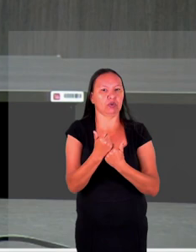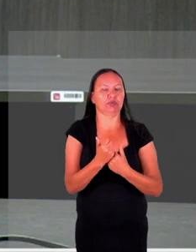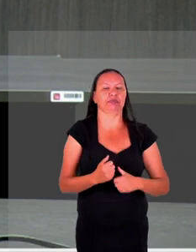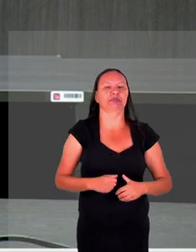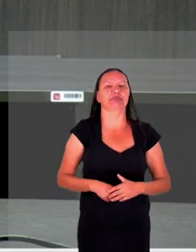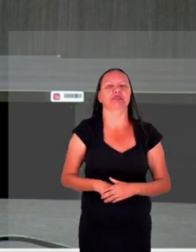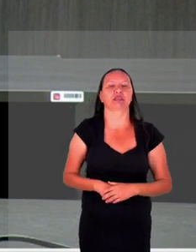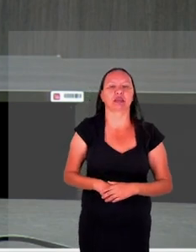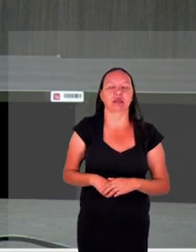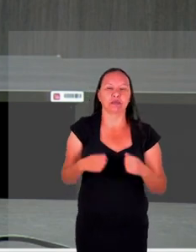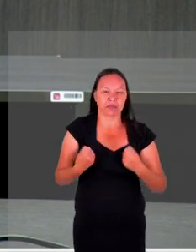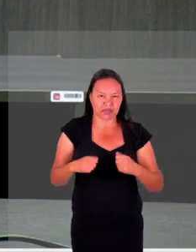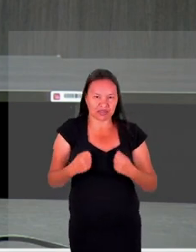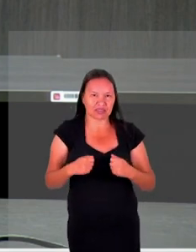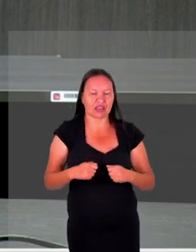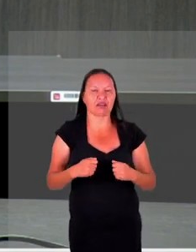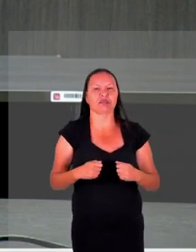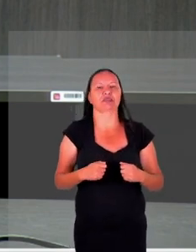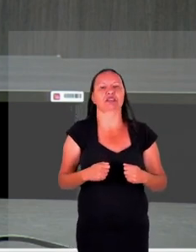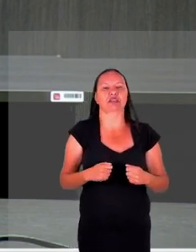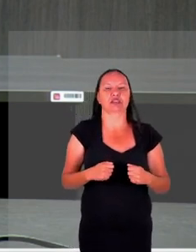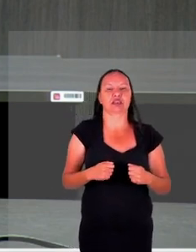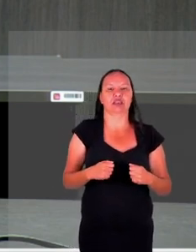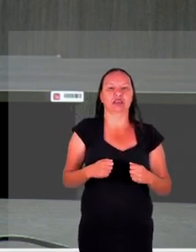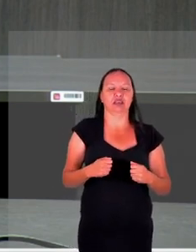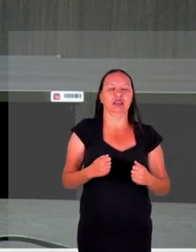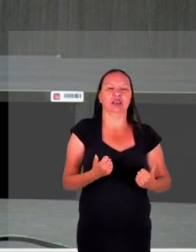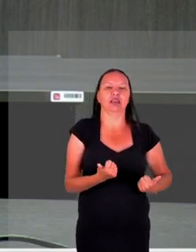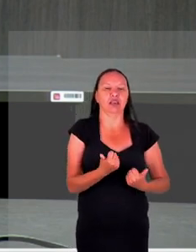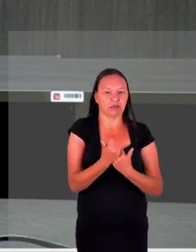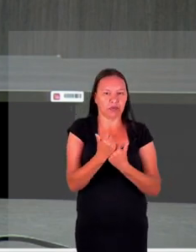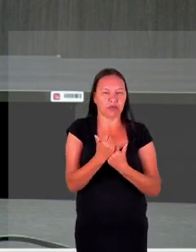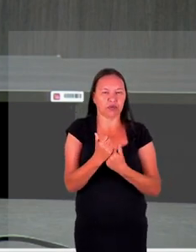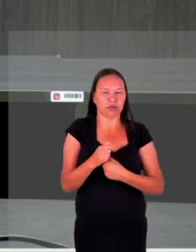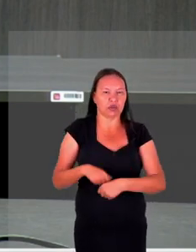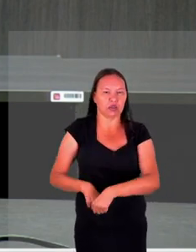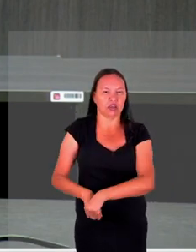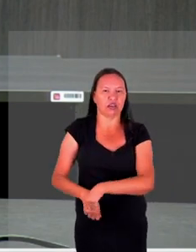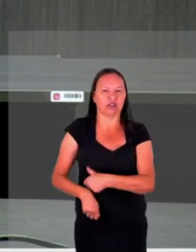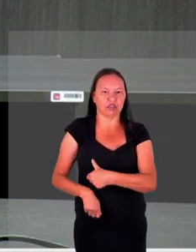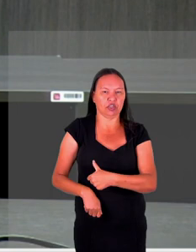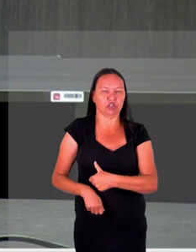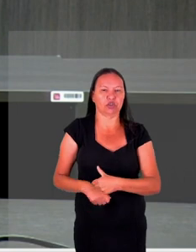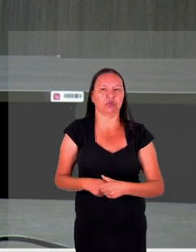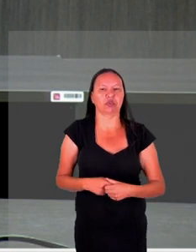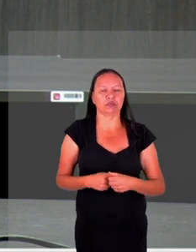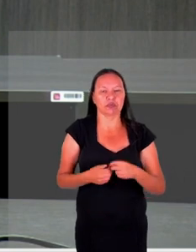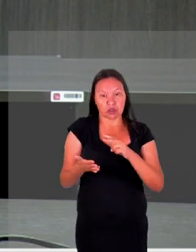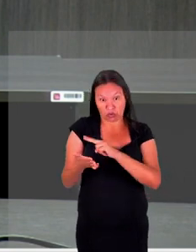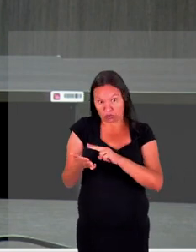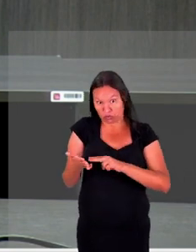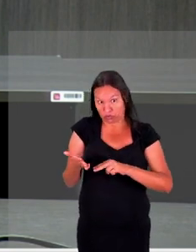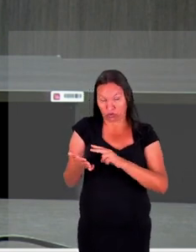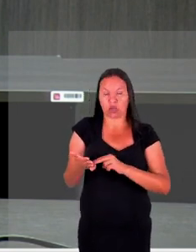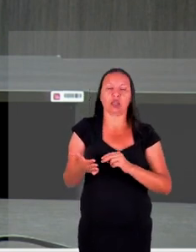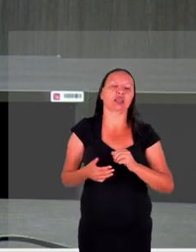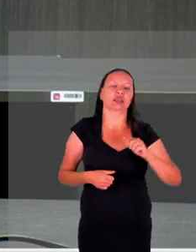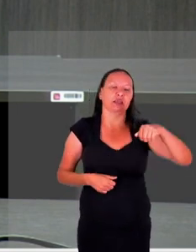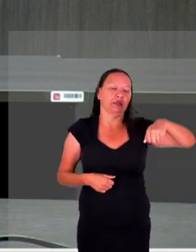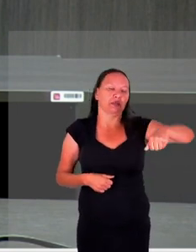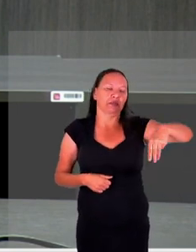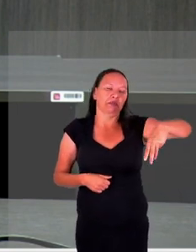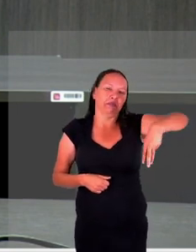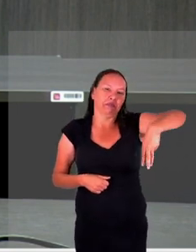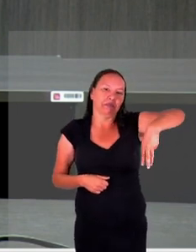precisarmos entrar em contato com essa coordenação de apoio às vítimas vou ler aqui uma observação da Márcia Regina